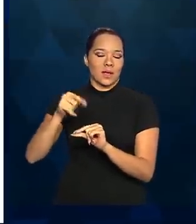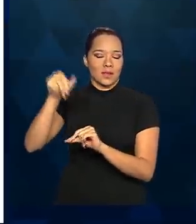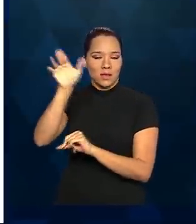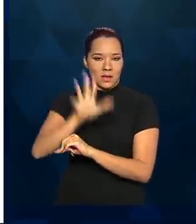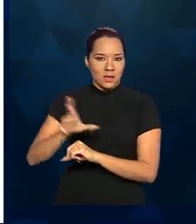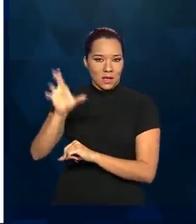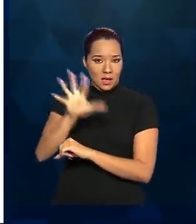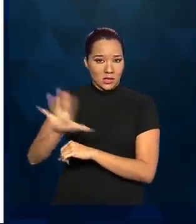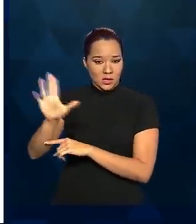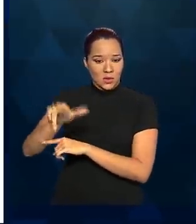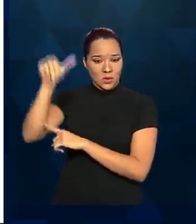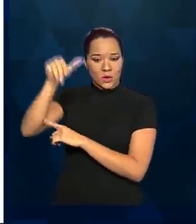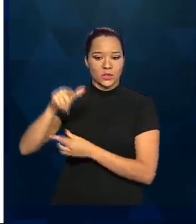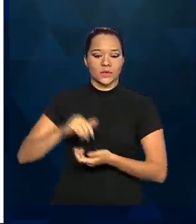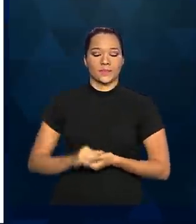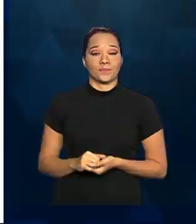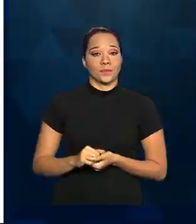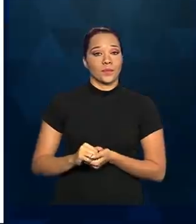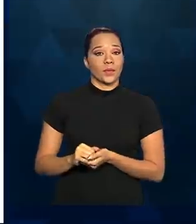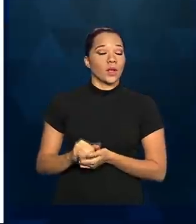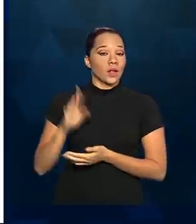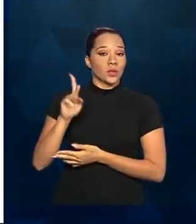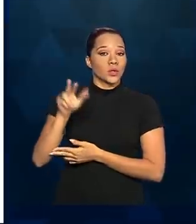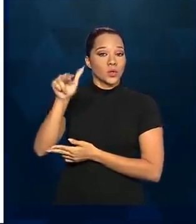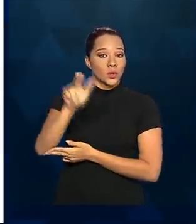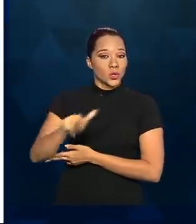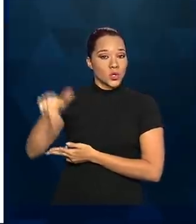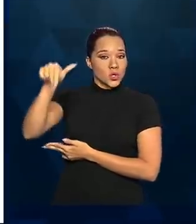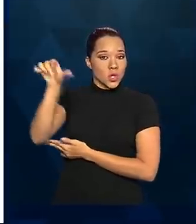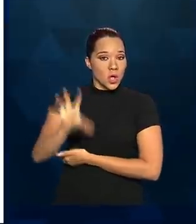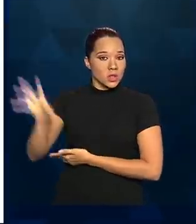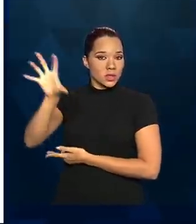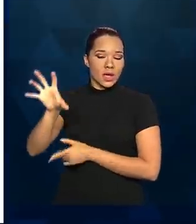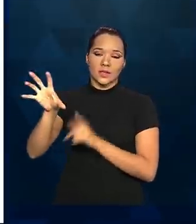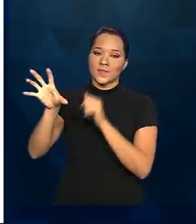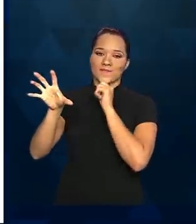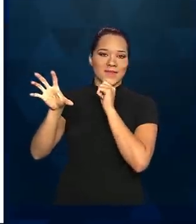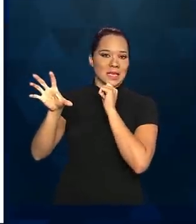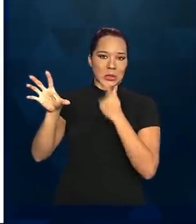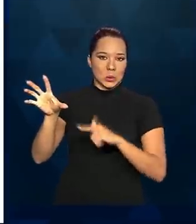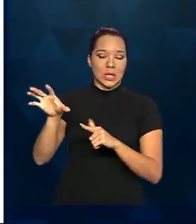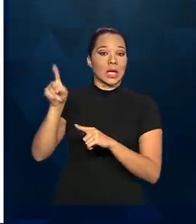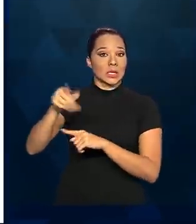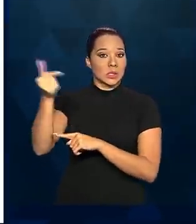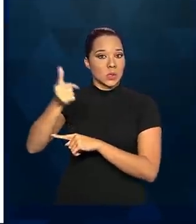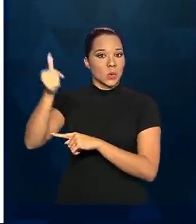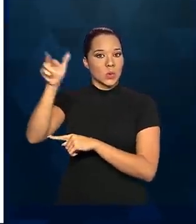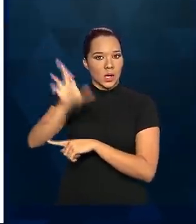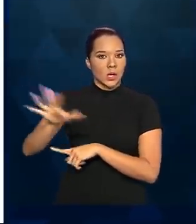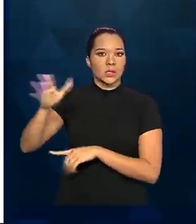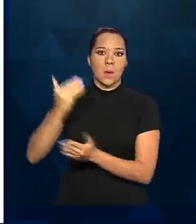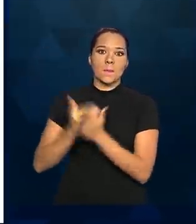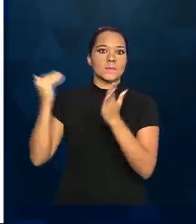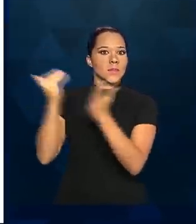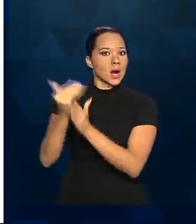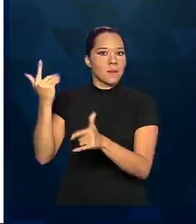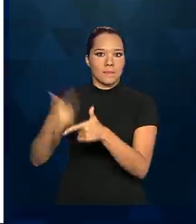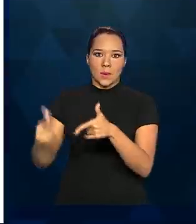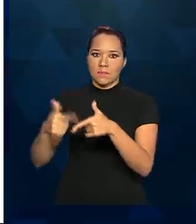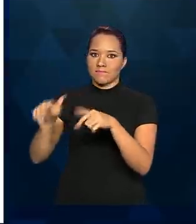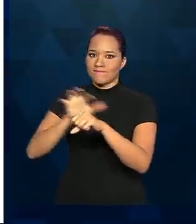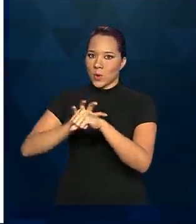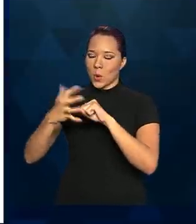região norte. No nordeste, a pesquisa ainda não observa isso, é a segunda região mais afetada, com